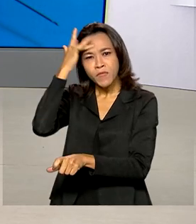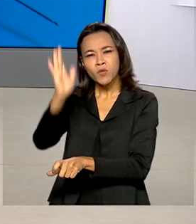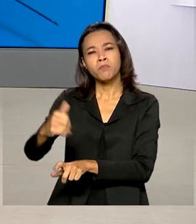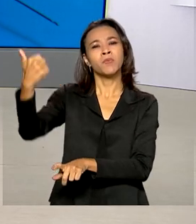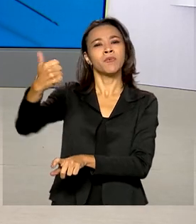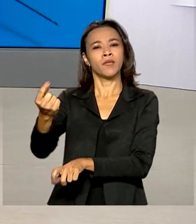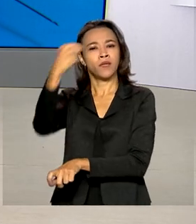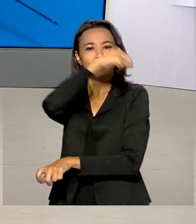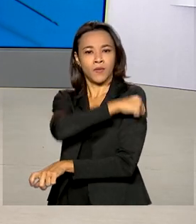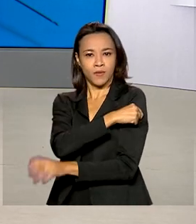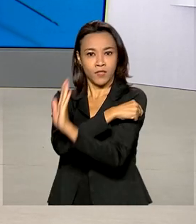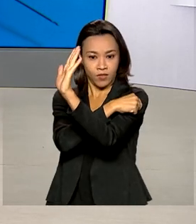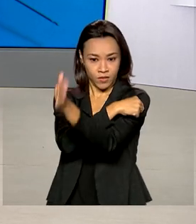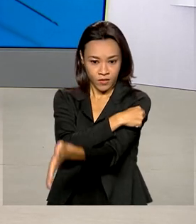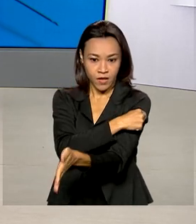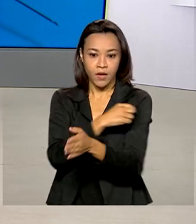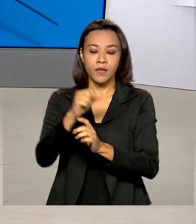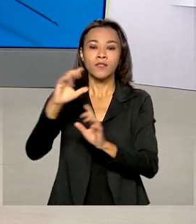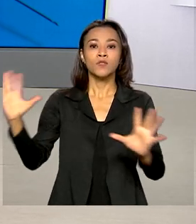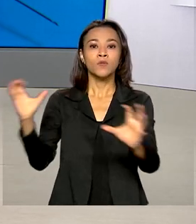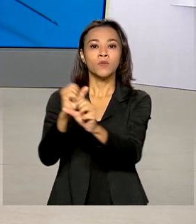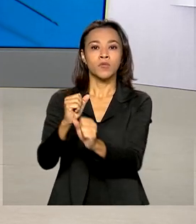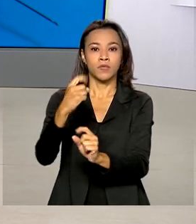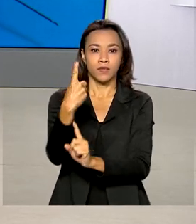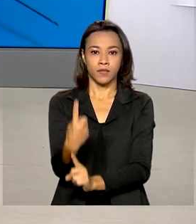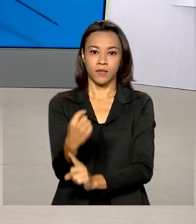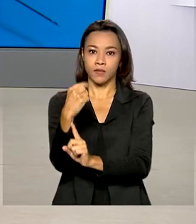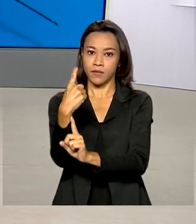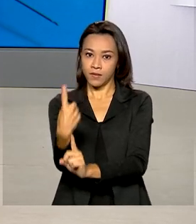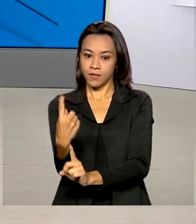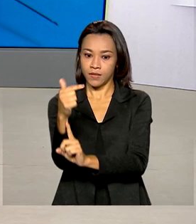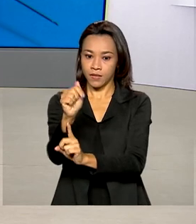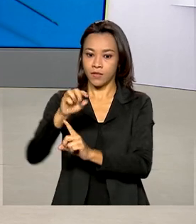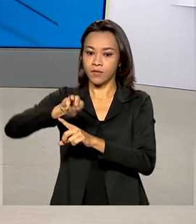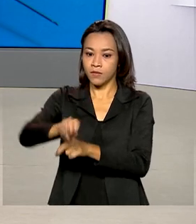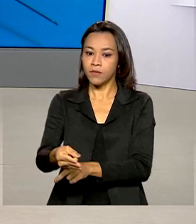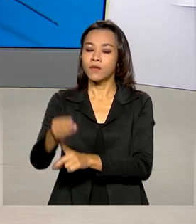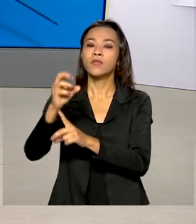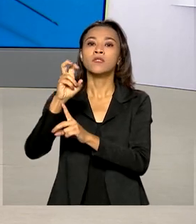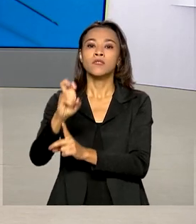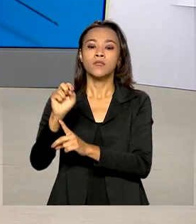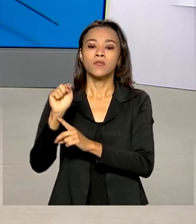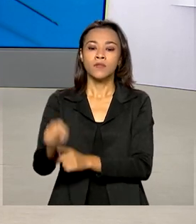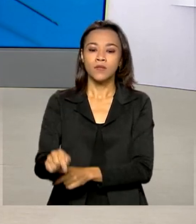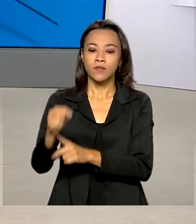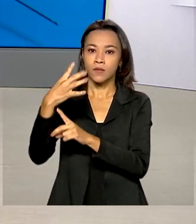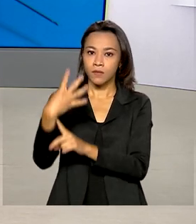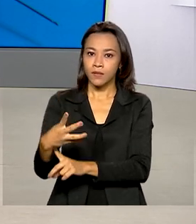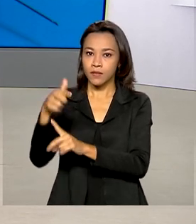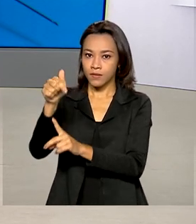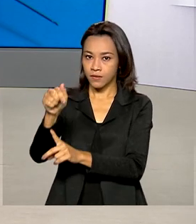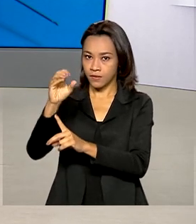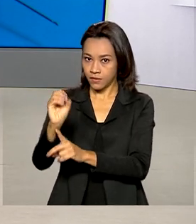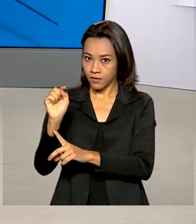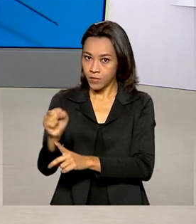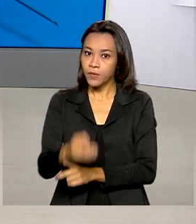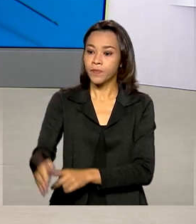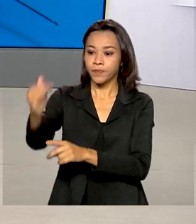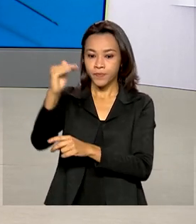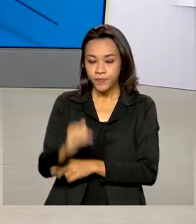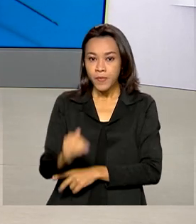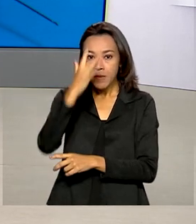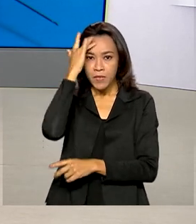a primeira dose da vacina somam 117.005.470.000. E o número de